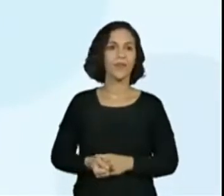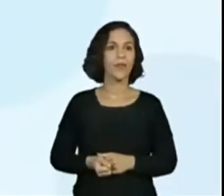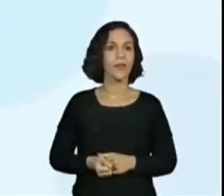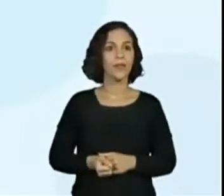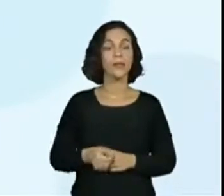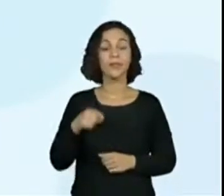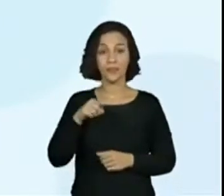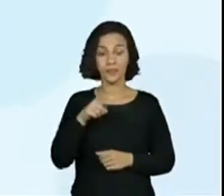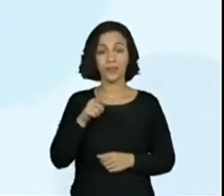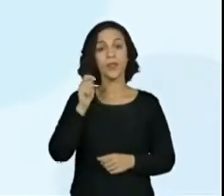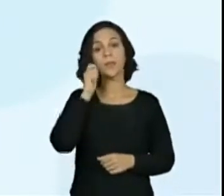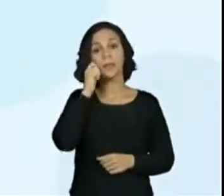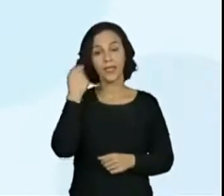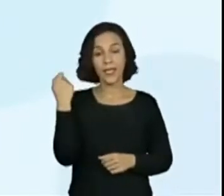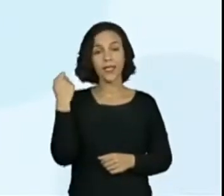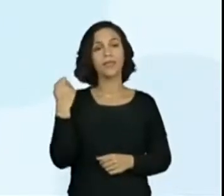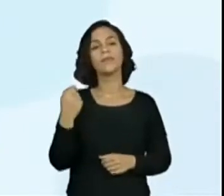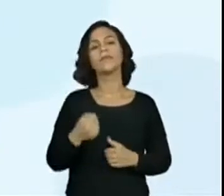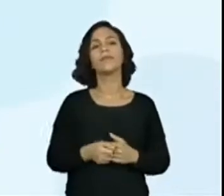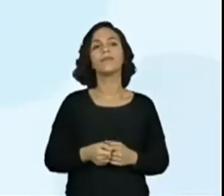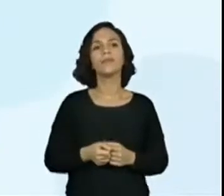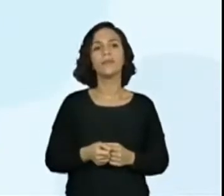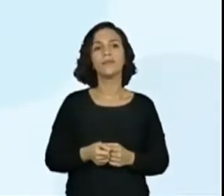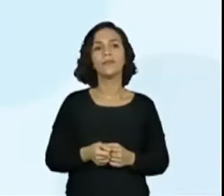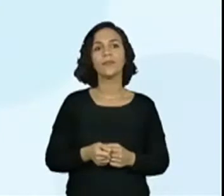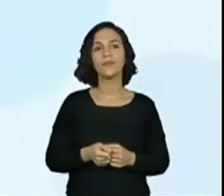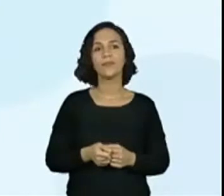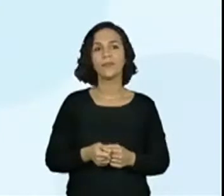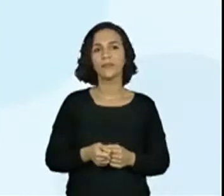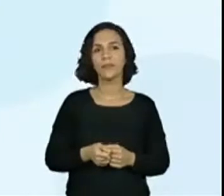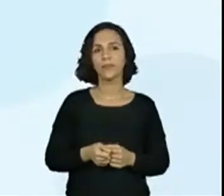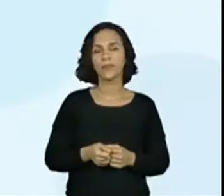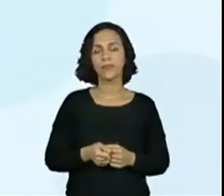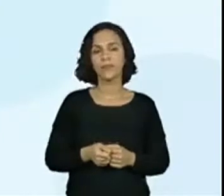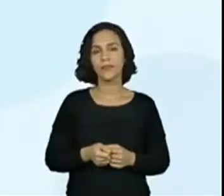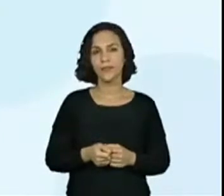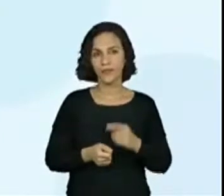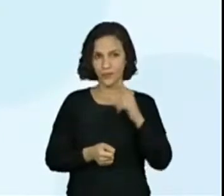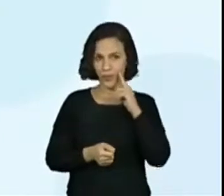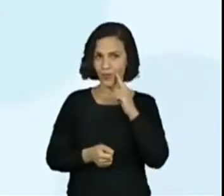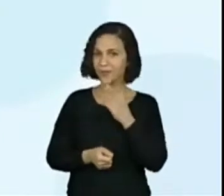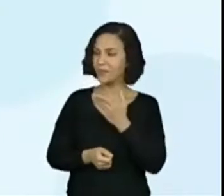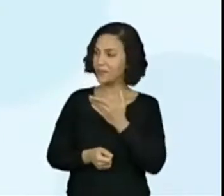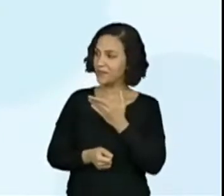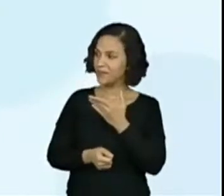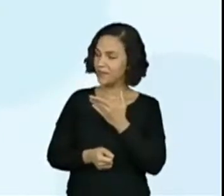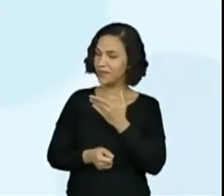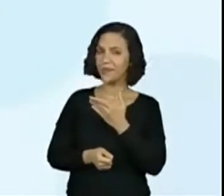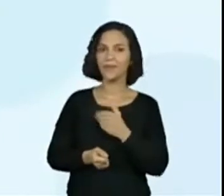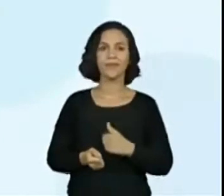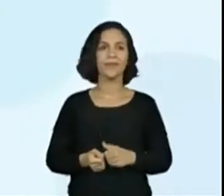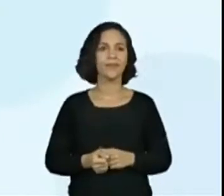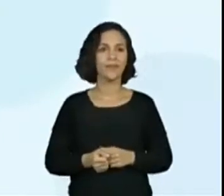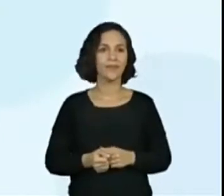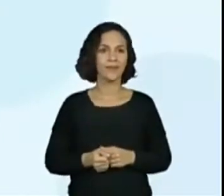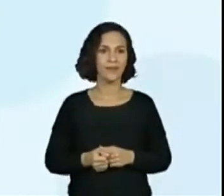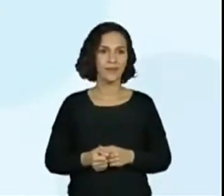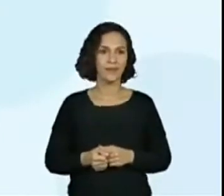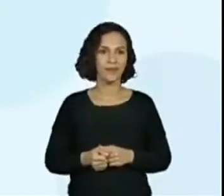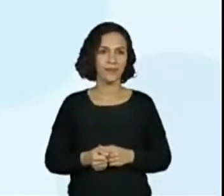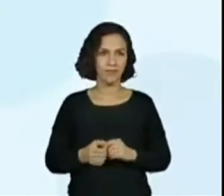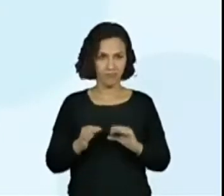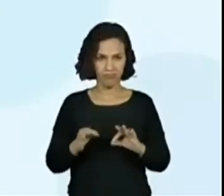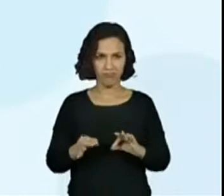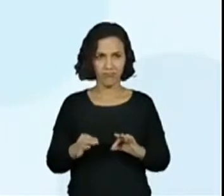A padaria está... Aqui? Na rua Macuco. Na rua Macuco?